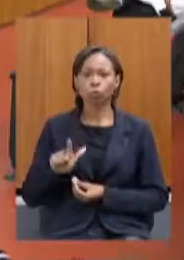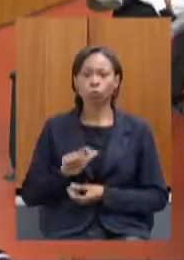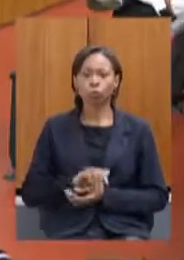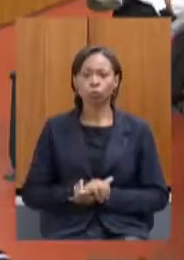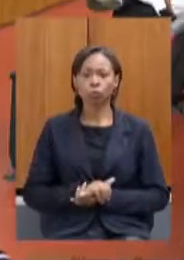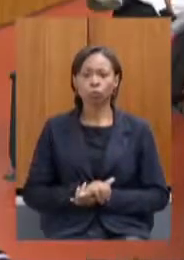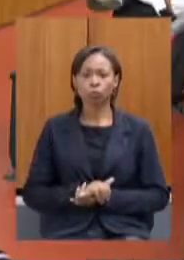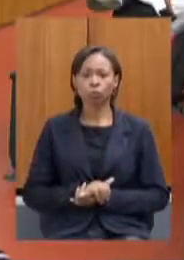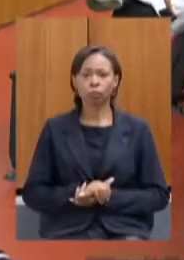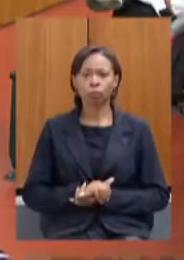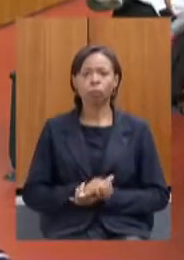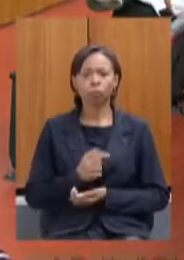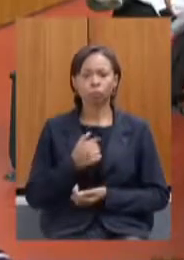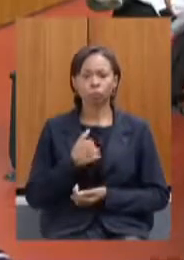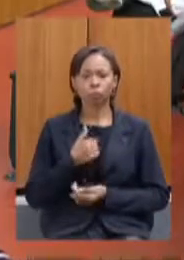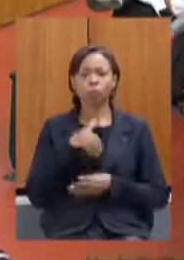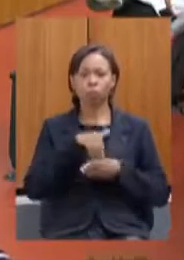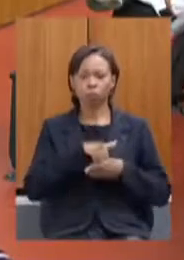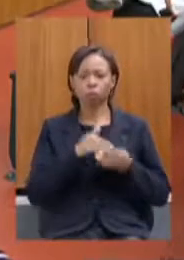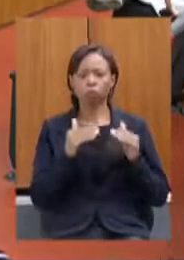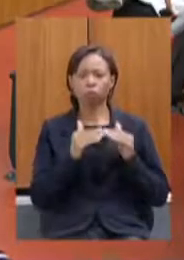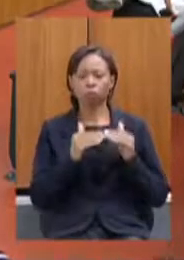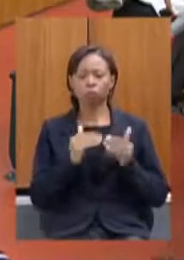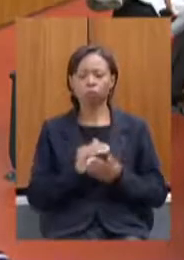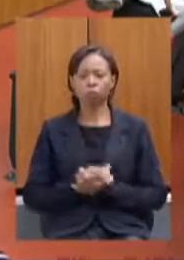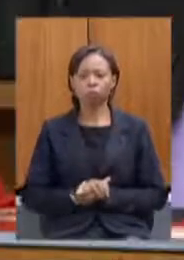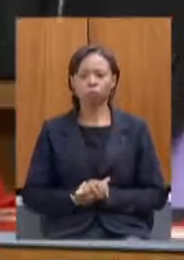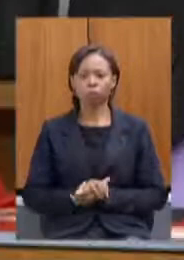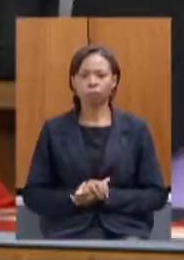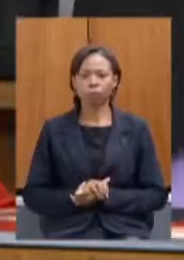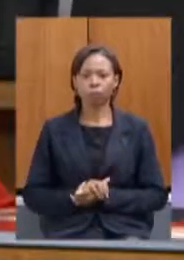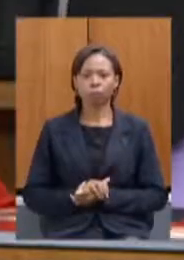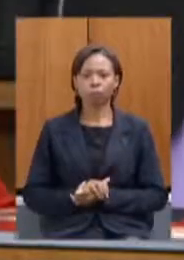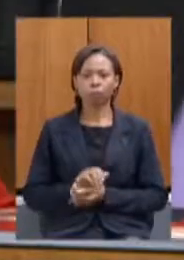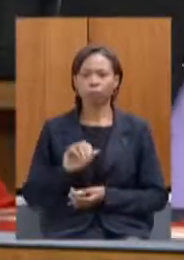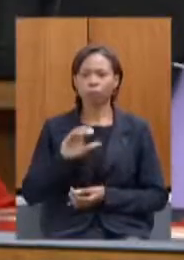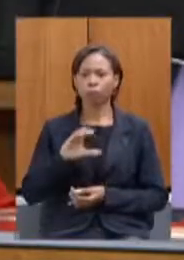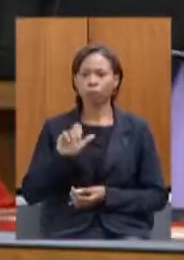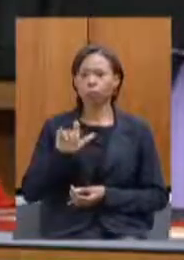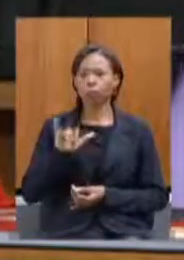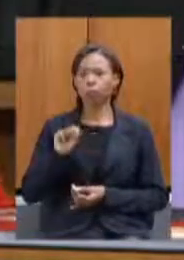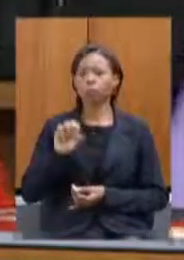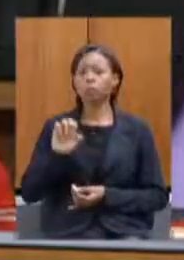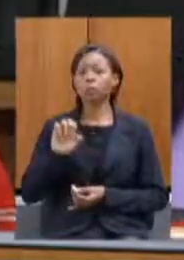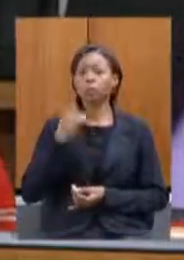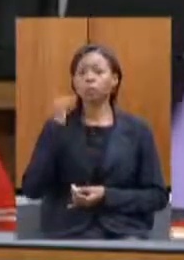deputado Dorgal Andrada vota de acordo obrigada deputado como vota a deputada Celise Laviola